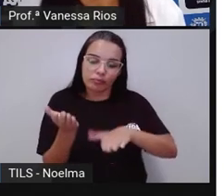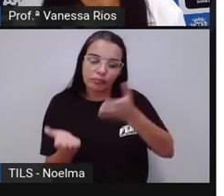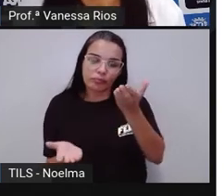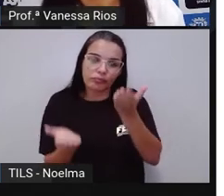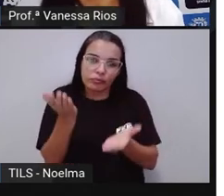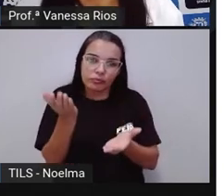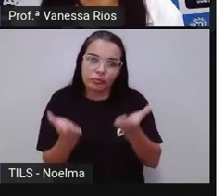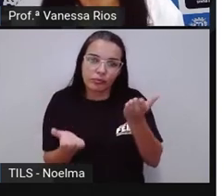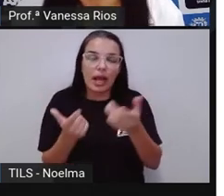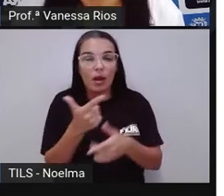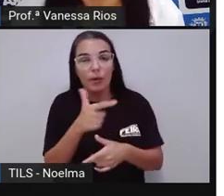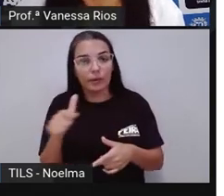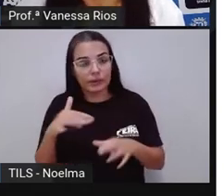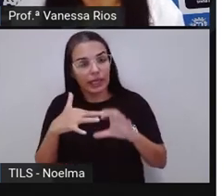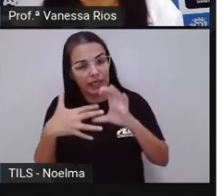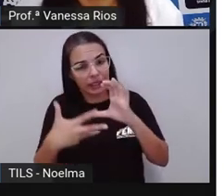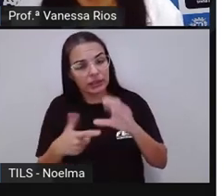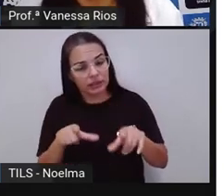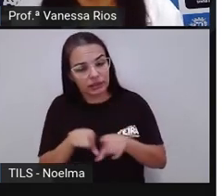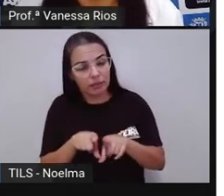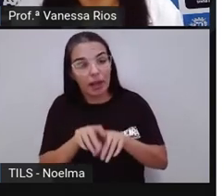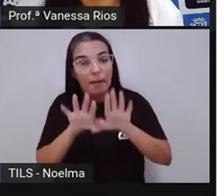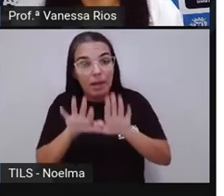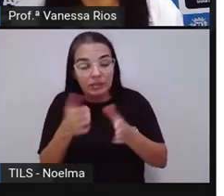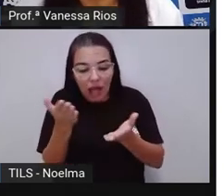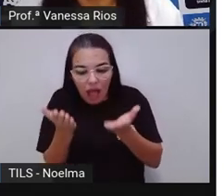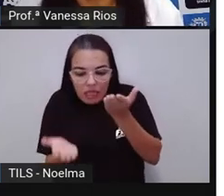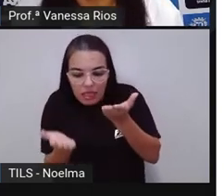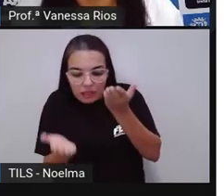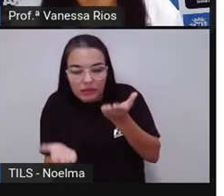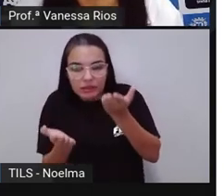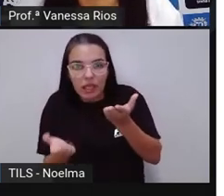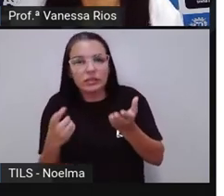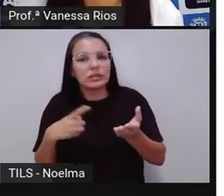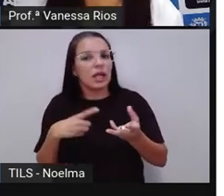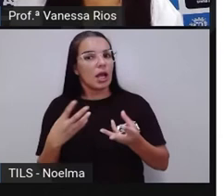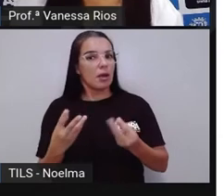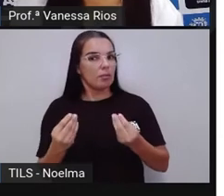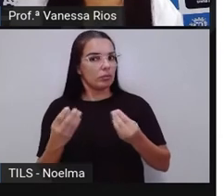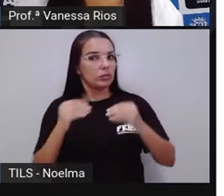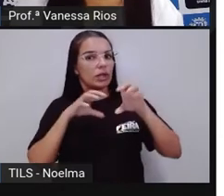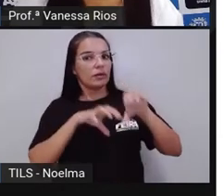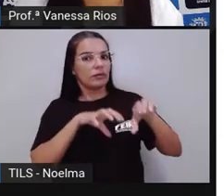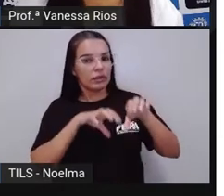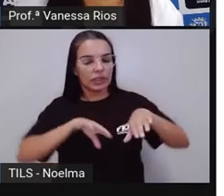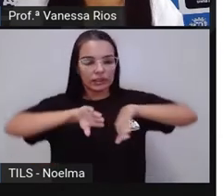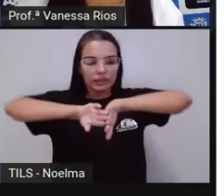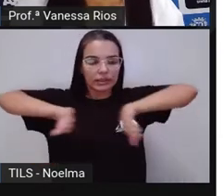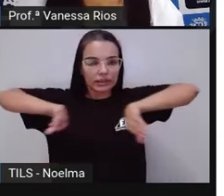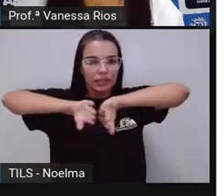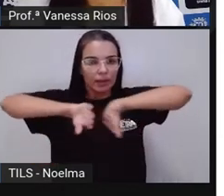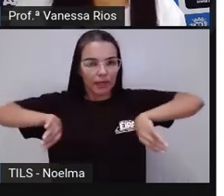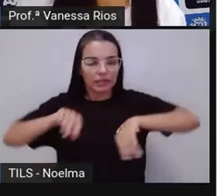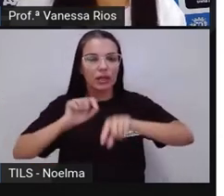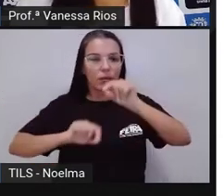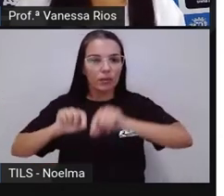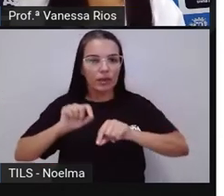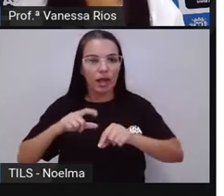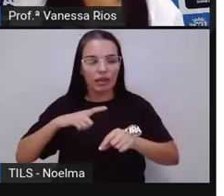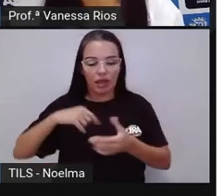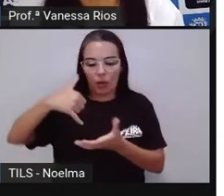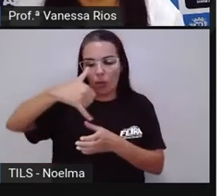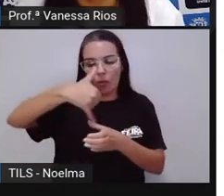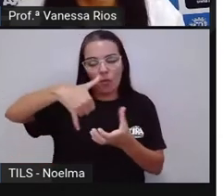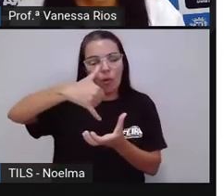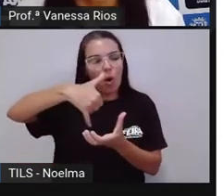características, mas a densidade, né, também influencia nesse processo de separação e faz com que o óleo